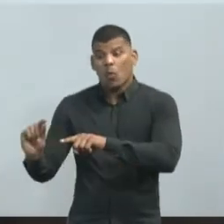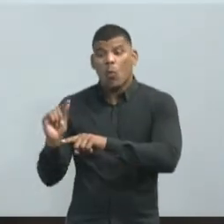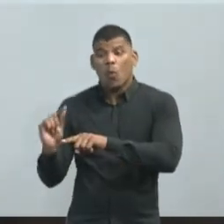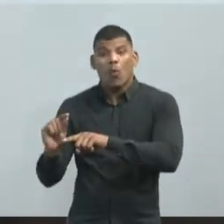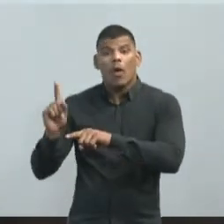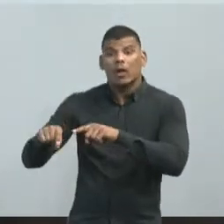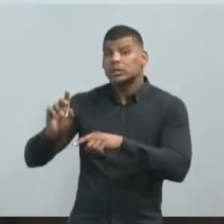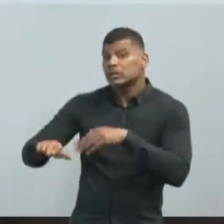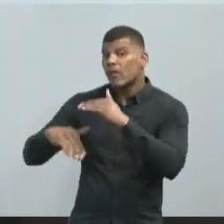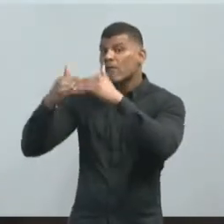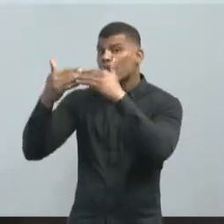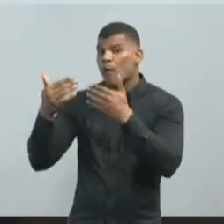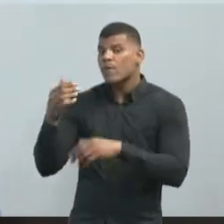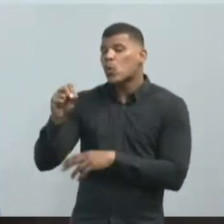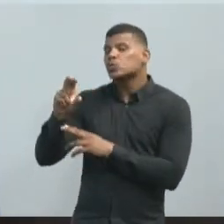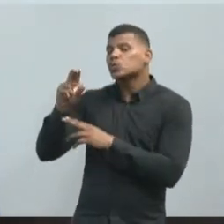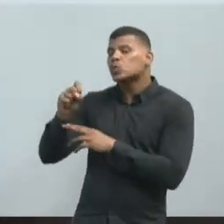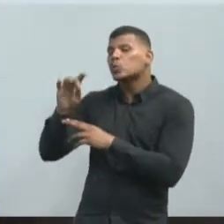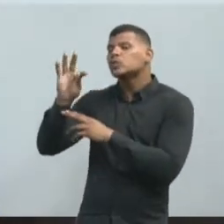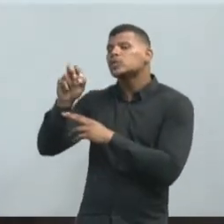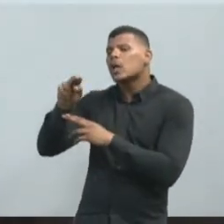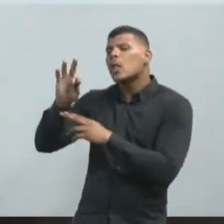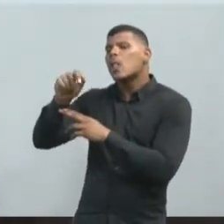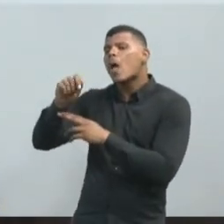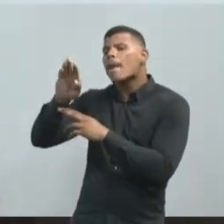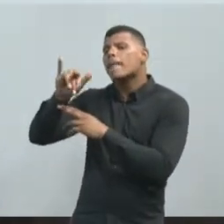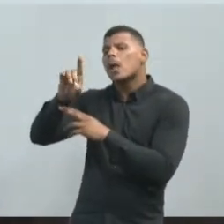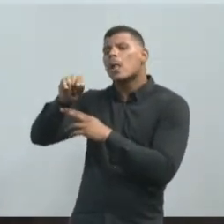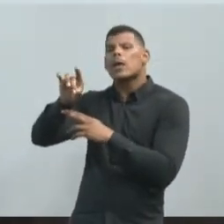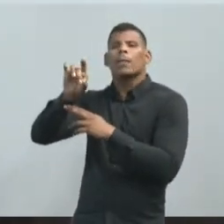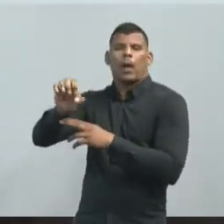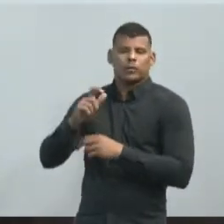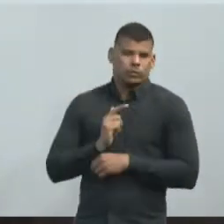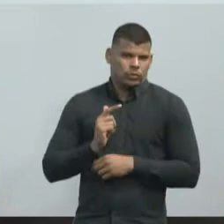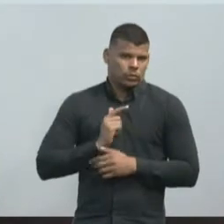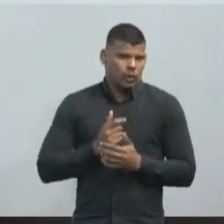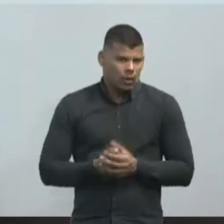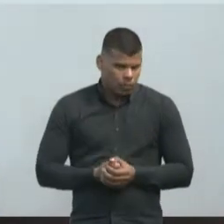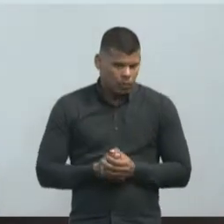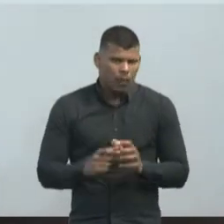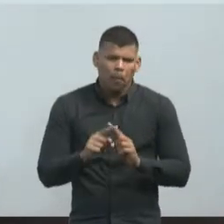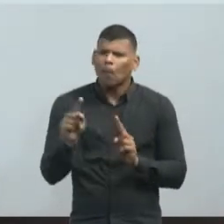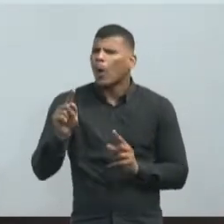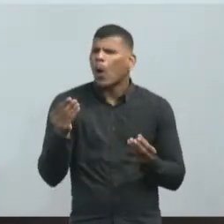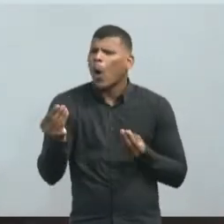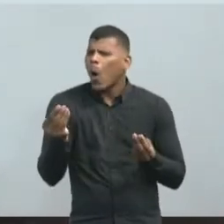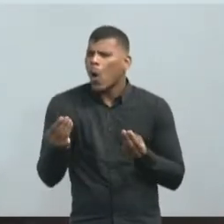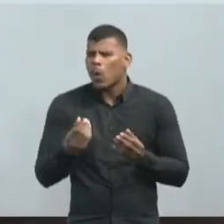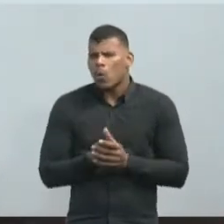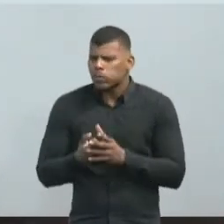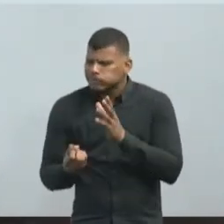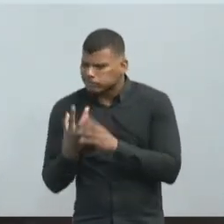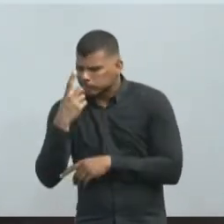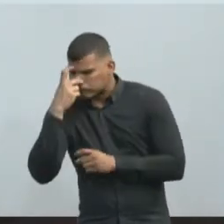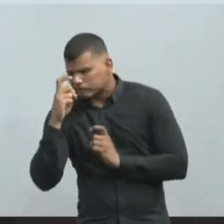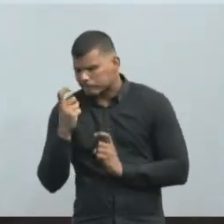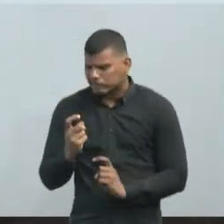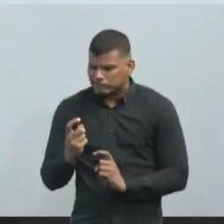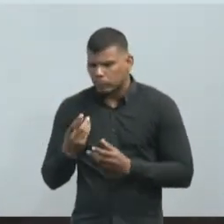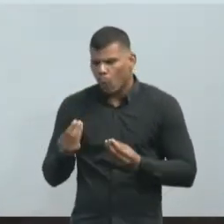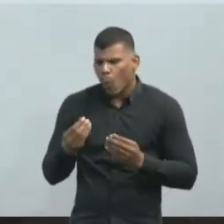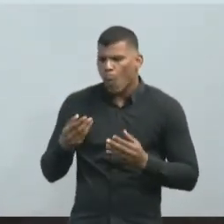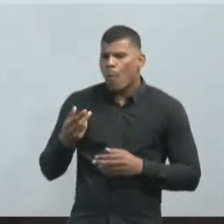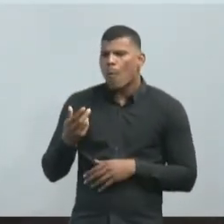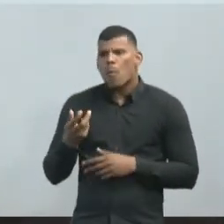desenvolvimento sustentável e de sustentabilidade para a moda. De que forma? Pensando, projetando, produzindo, comercializando,